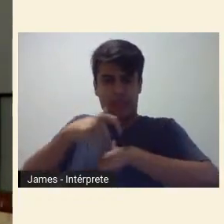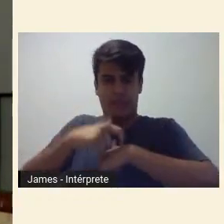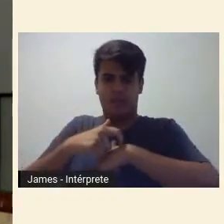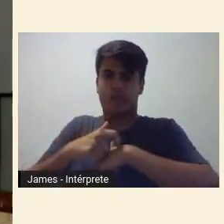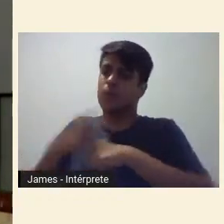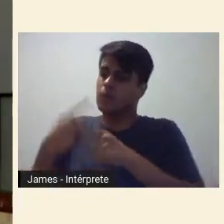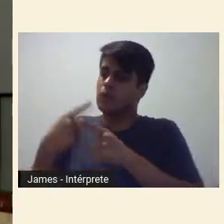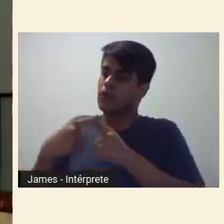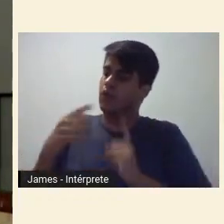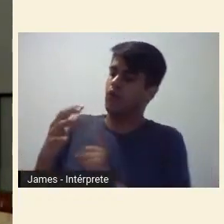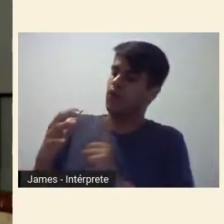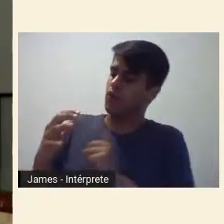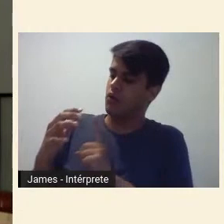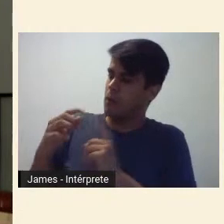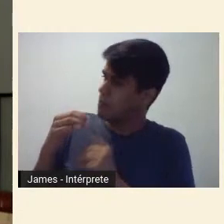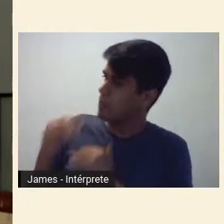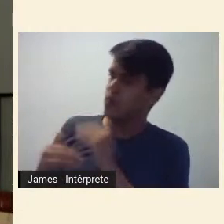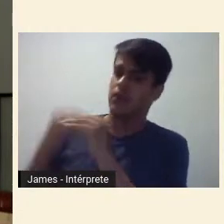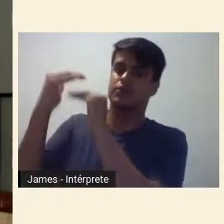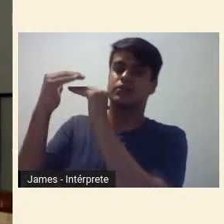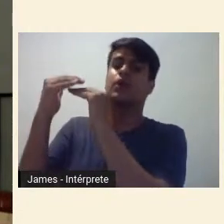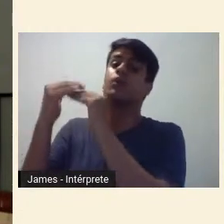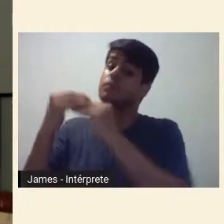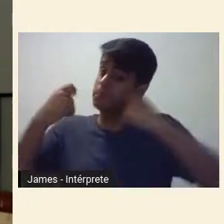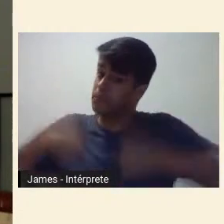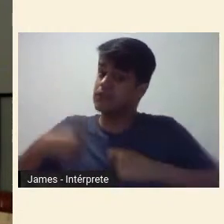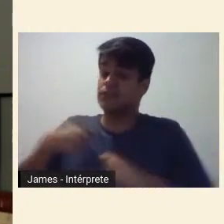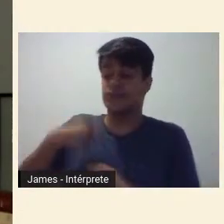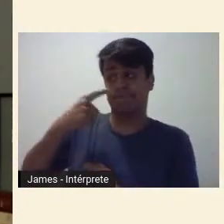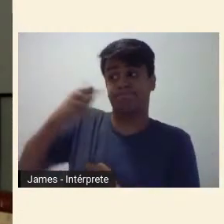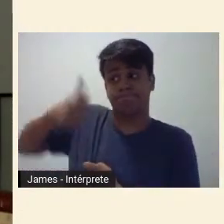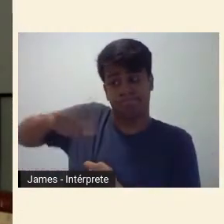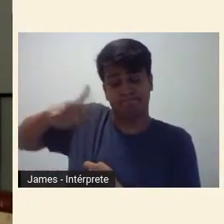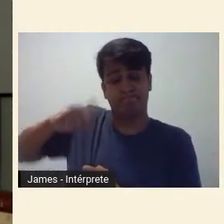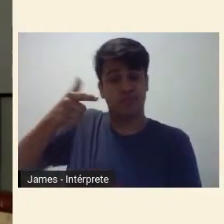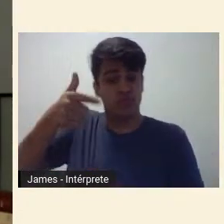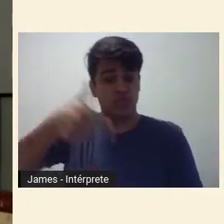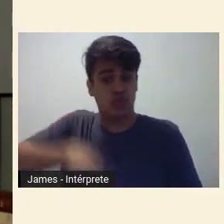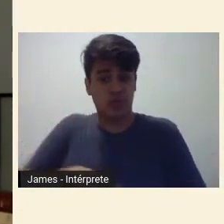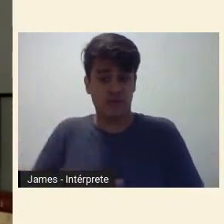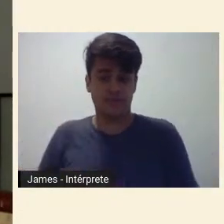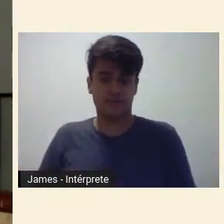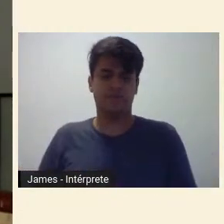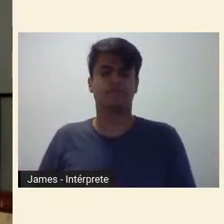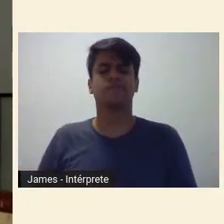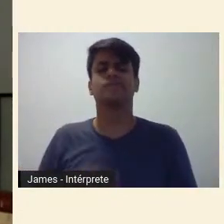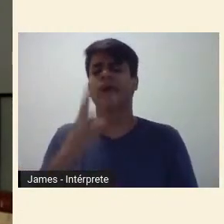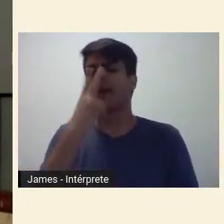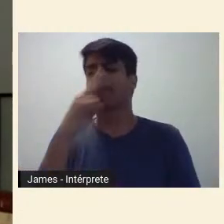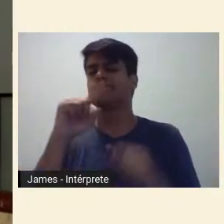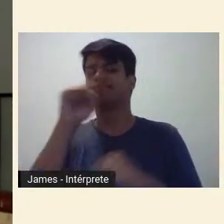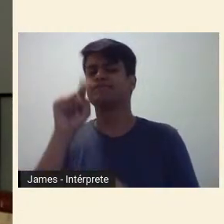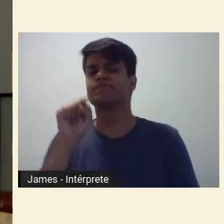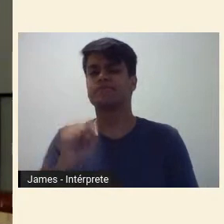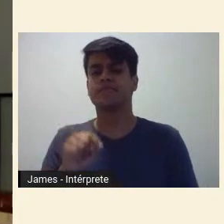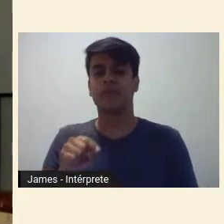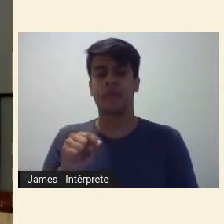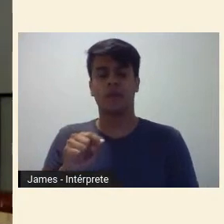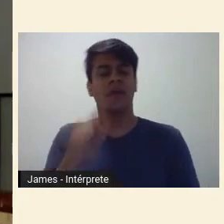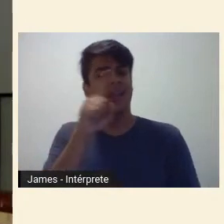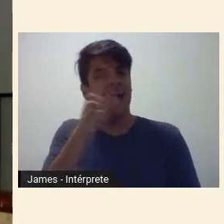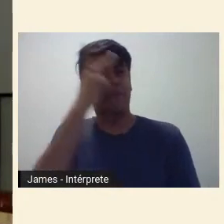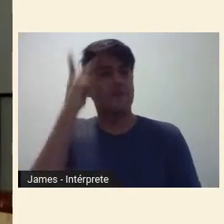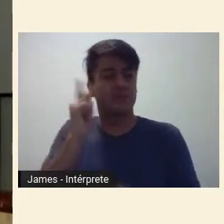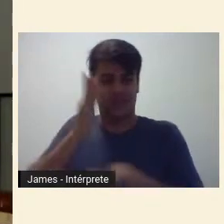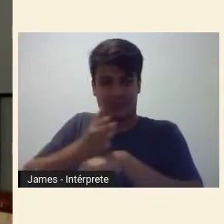na própria ideia de progresso embutida nela. Afinal, que futuro brasileiro semearam os modernistas?